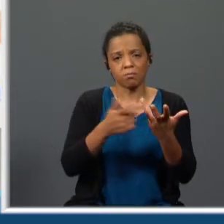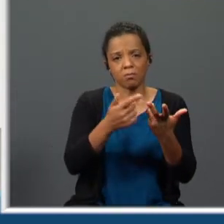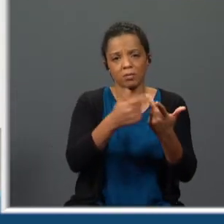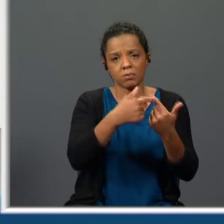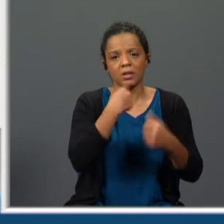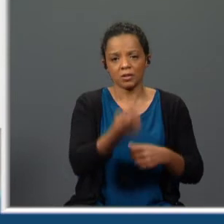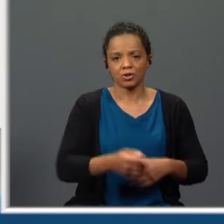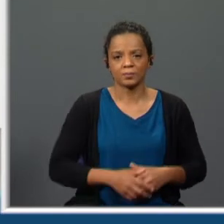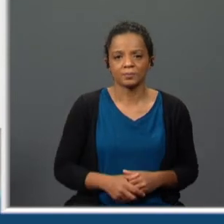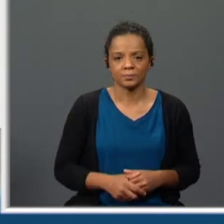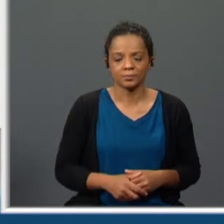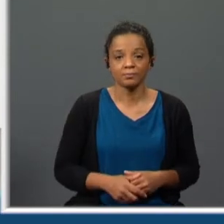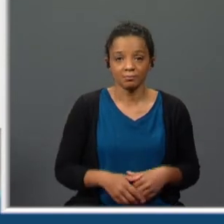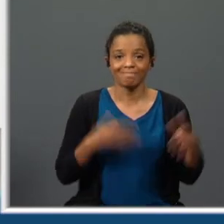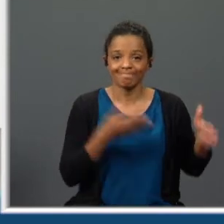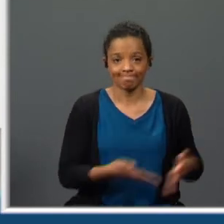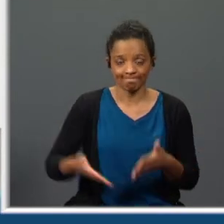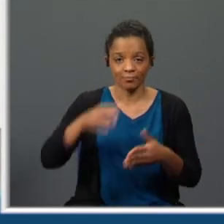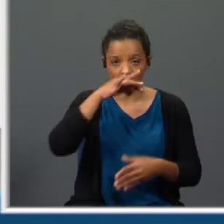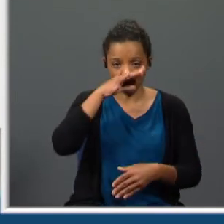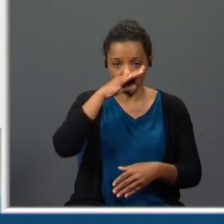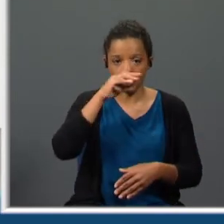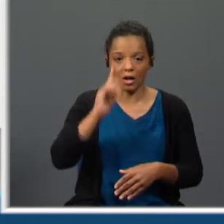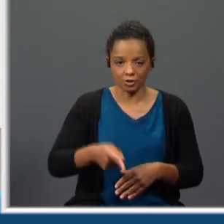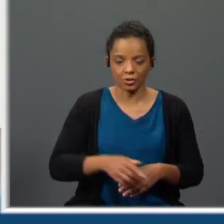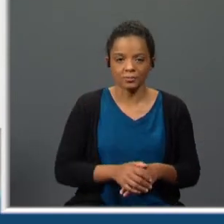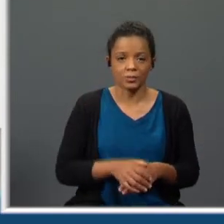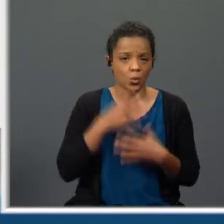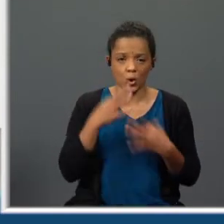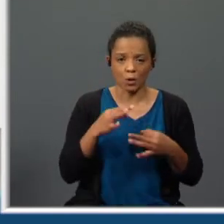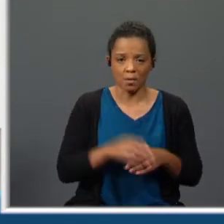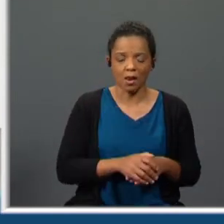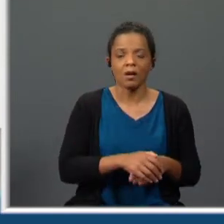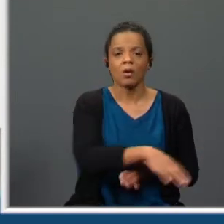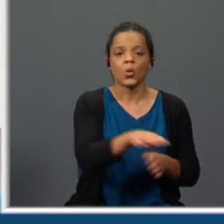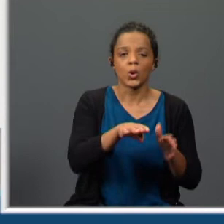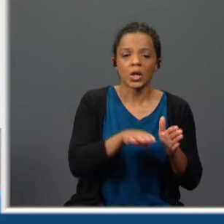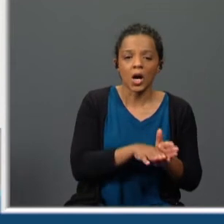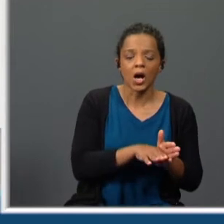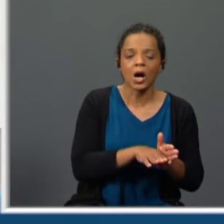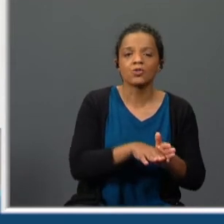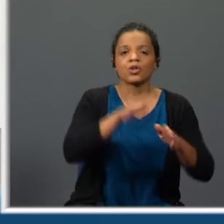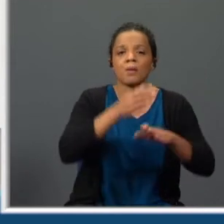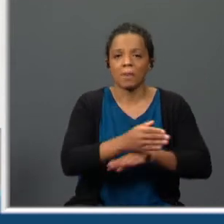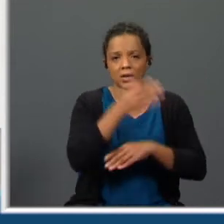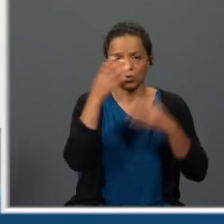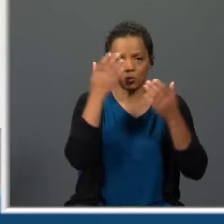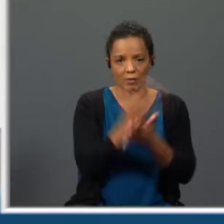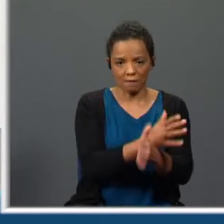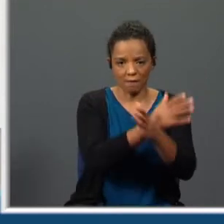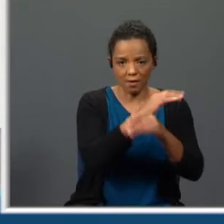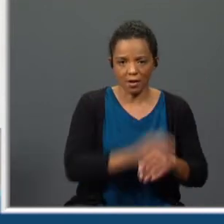então o percurso cénico da alcoviteira é o habitual chega ao cais vai à barca do inferno